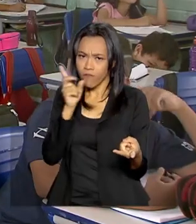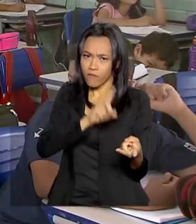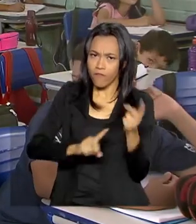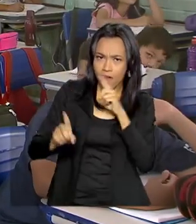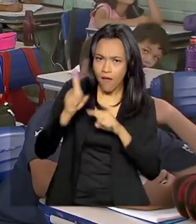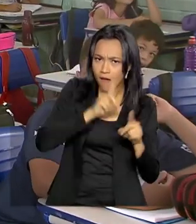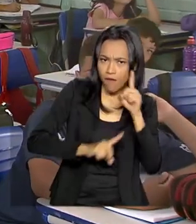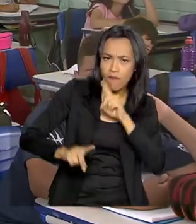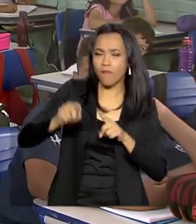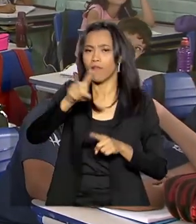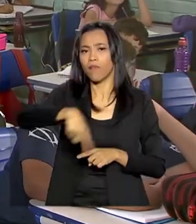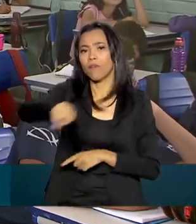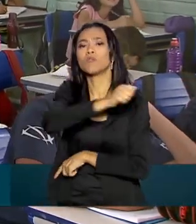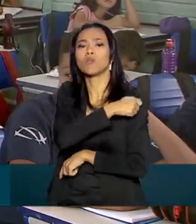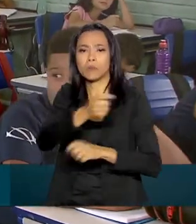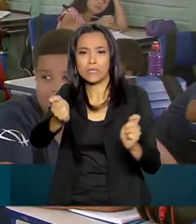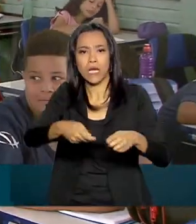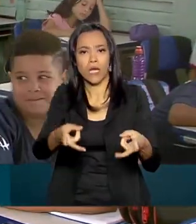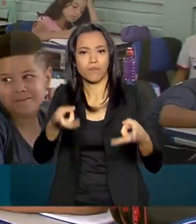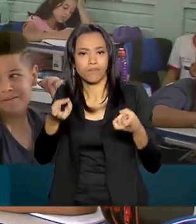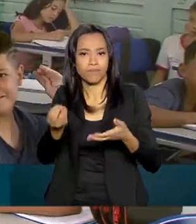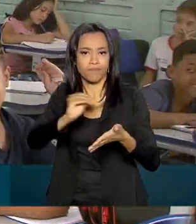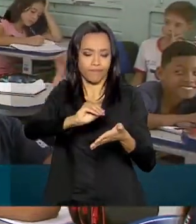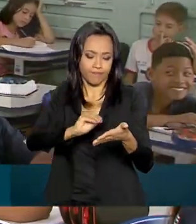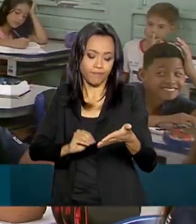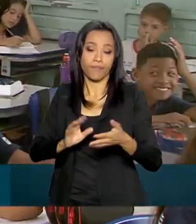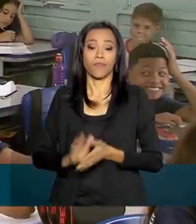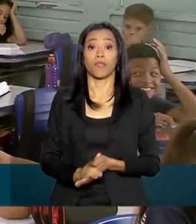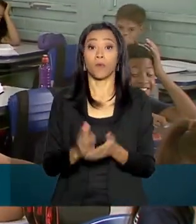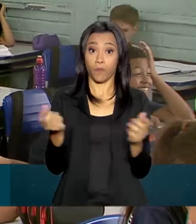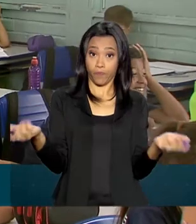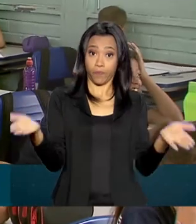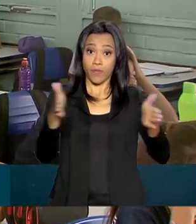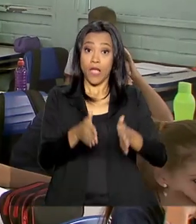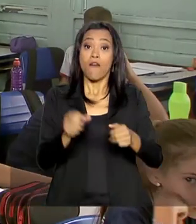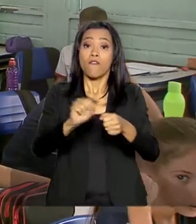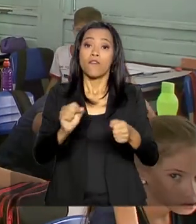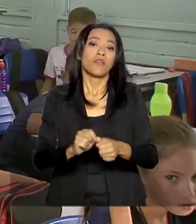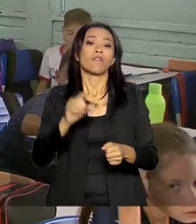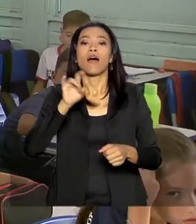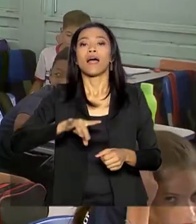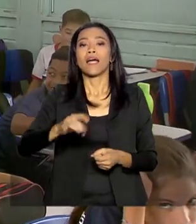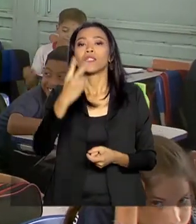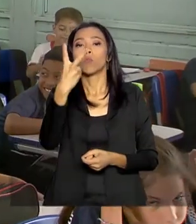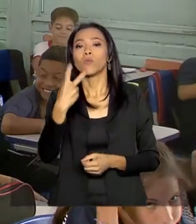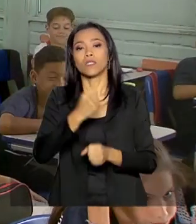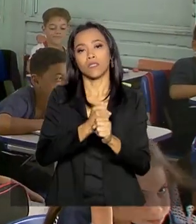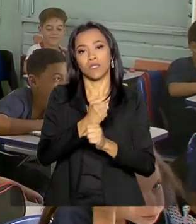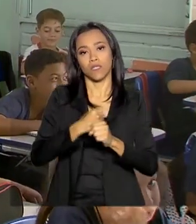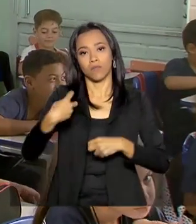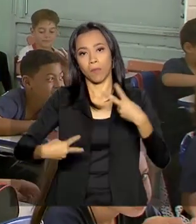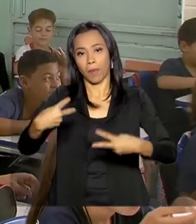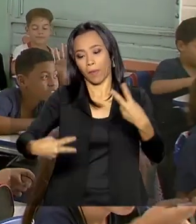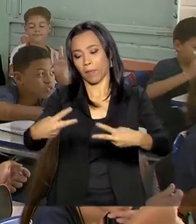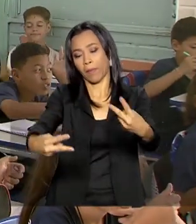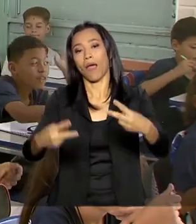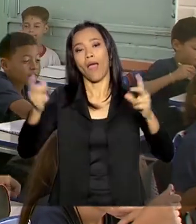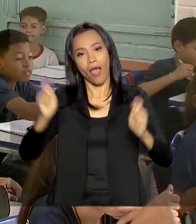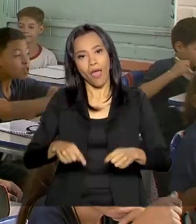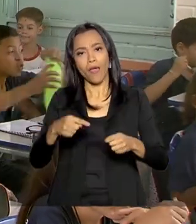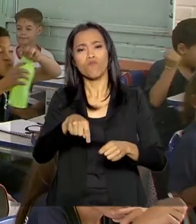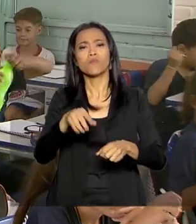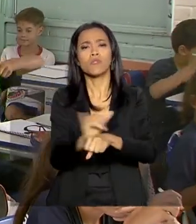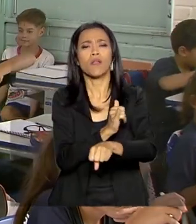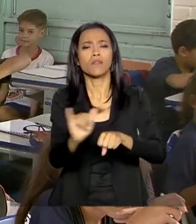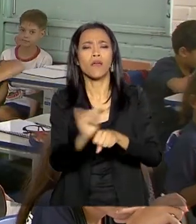Realizado a cada dois anos, o Sistema de Avaliação da Educação Básica é uma importante ferramenta de diagnóstico da